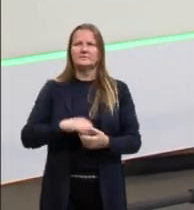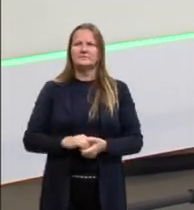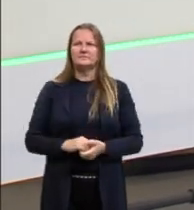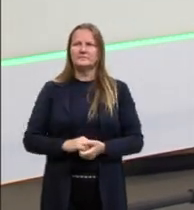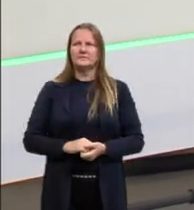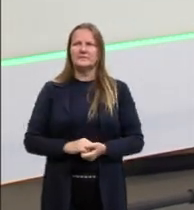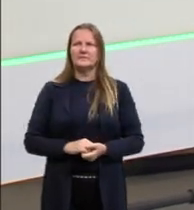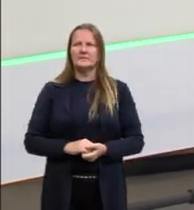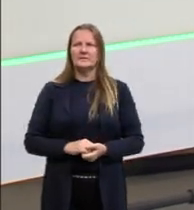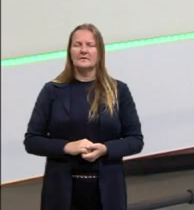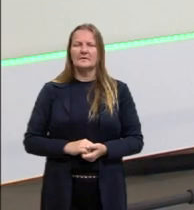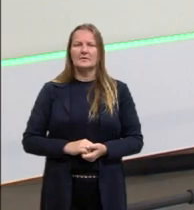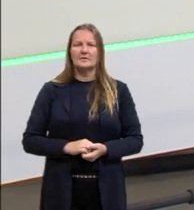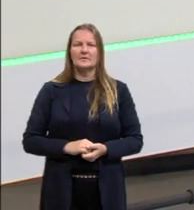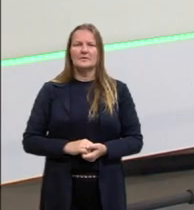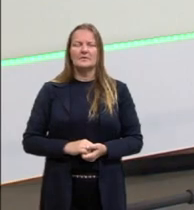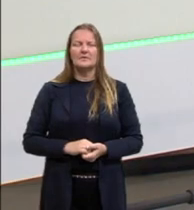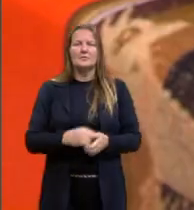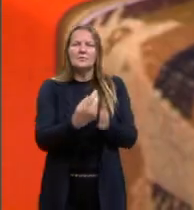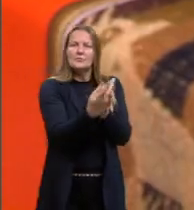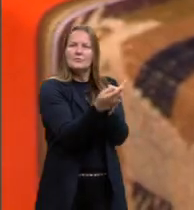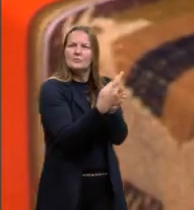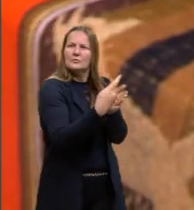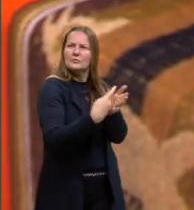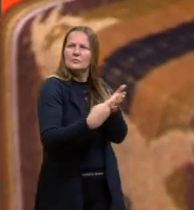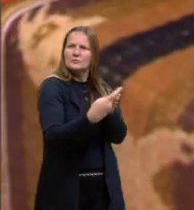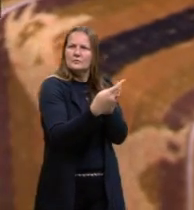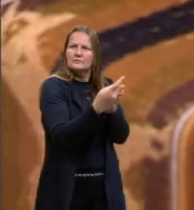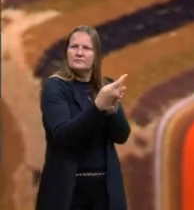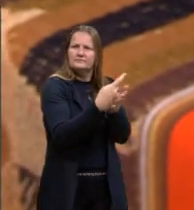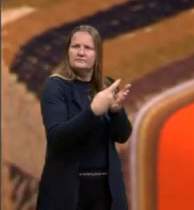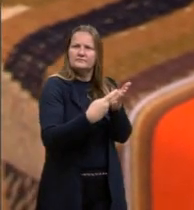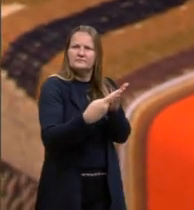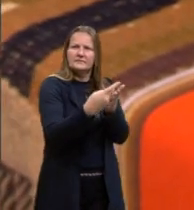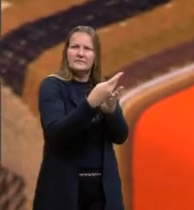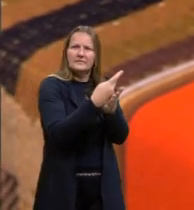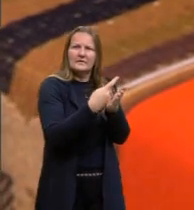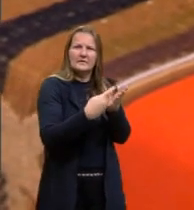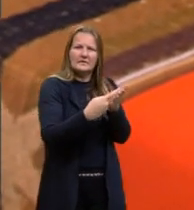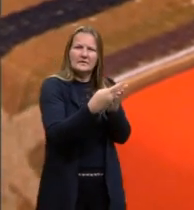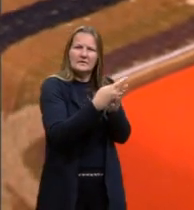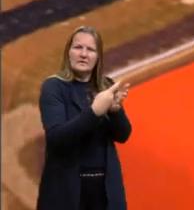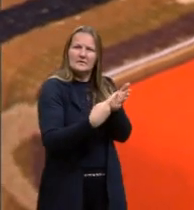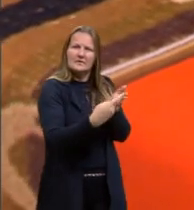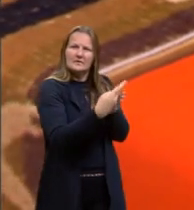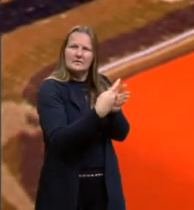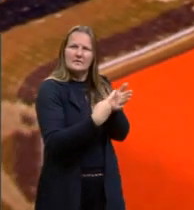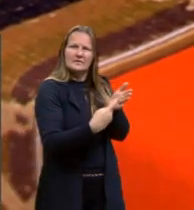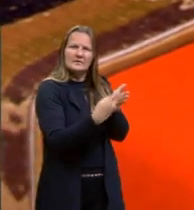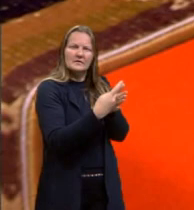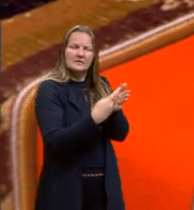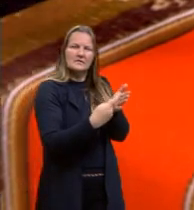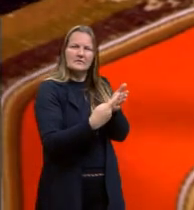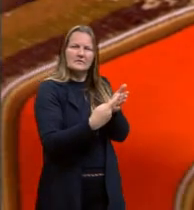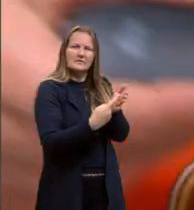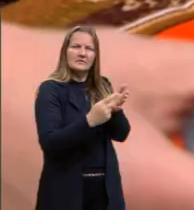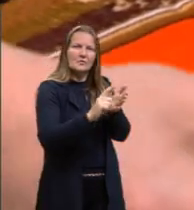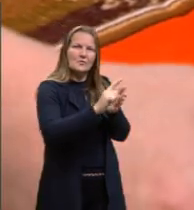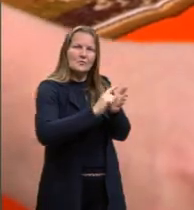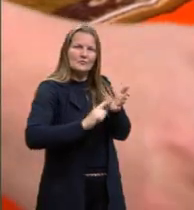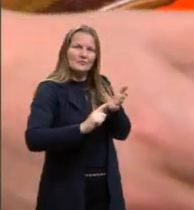é o grafismo indígena, né? O grafismo indígena é justamente, ó,